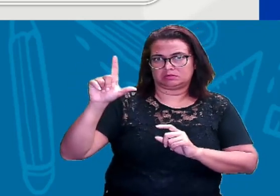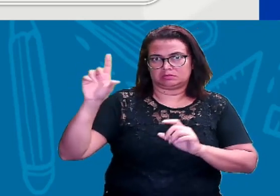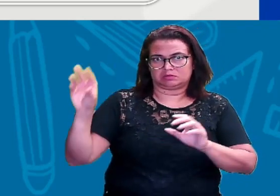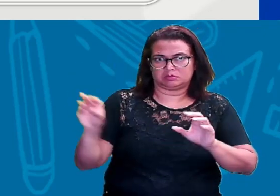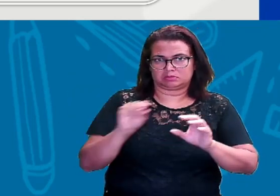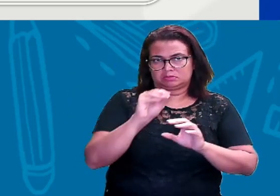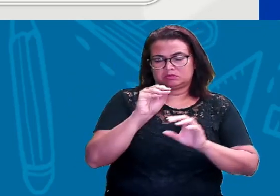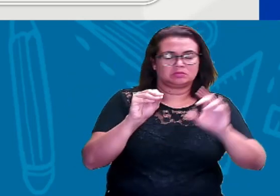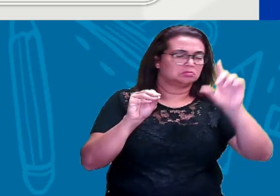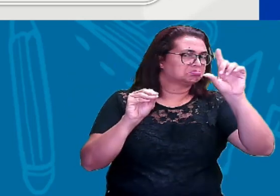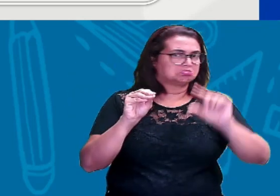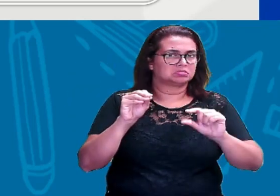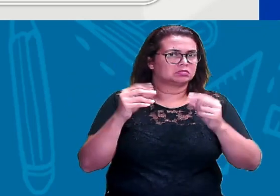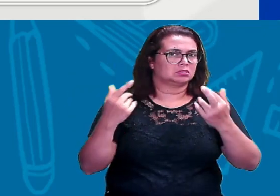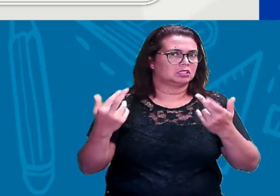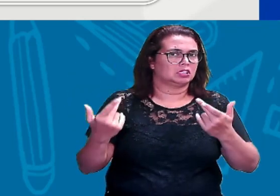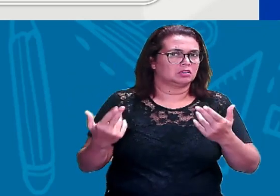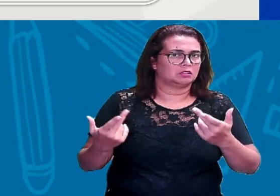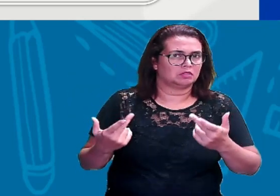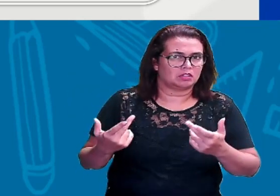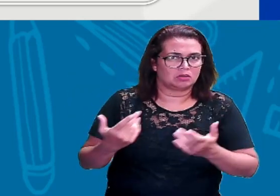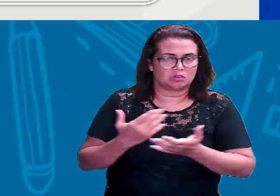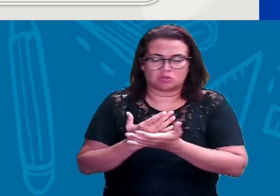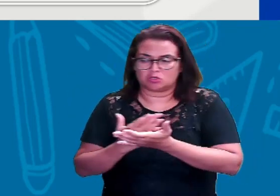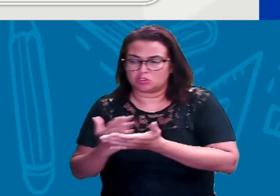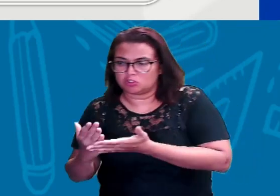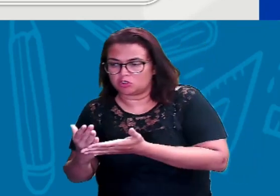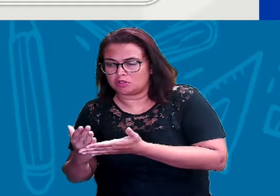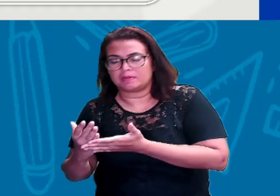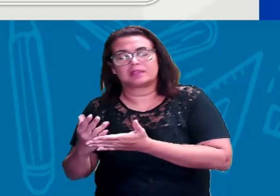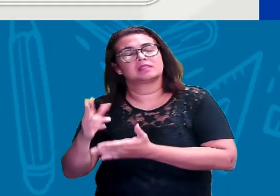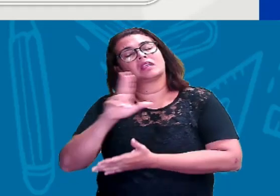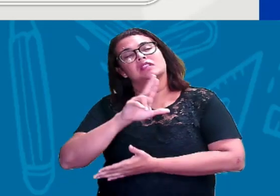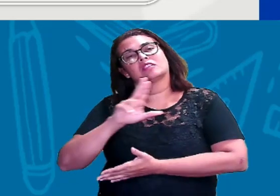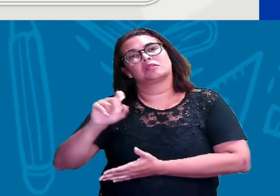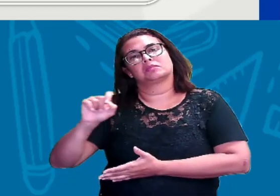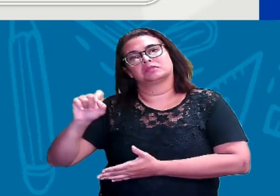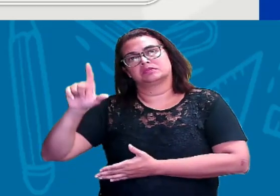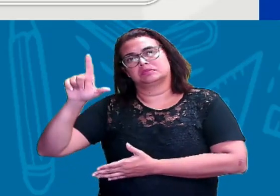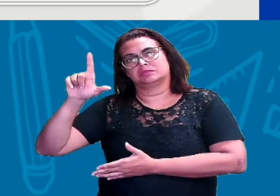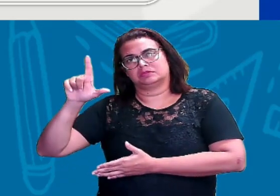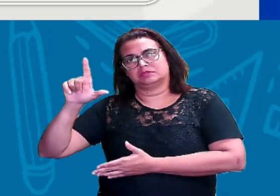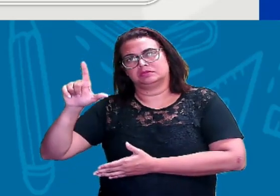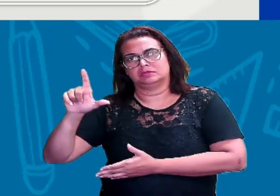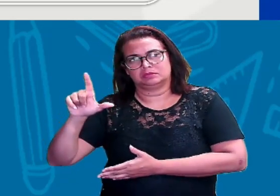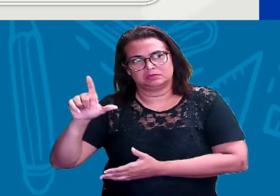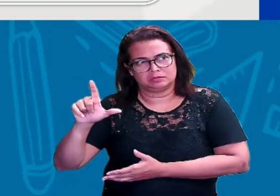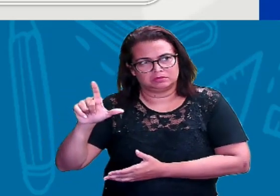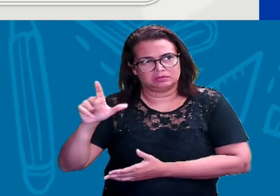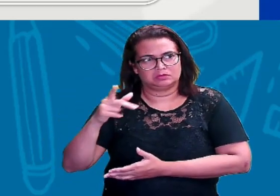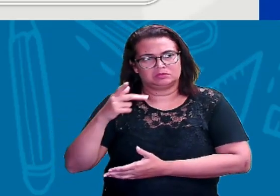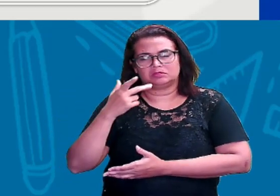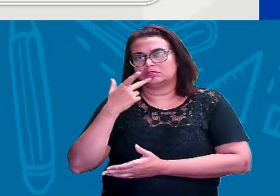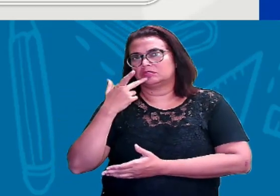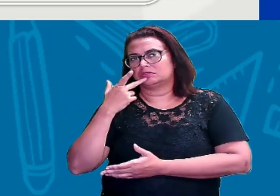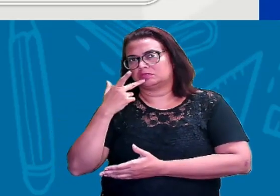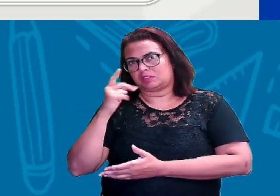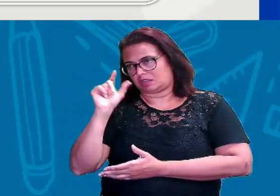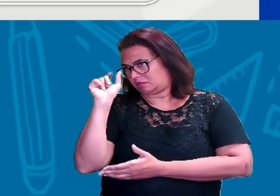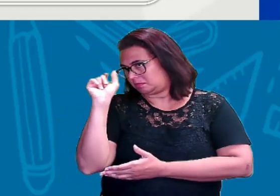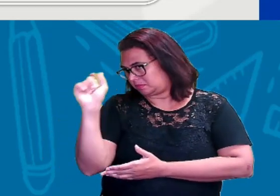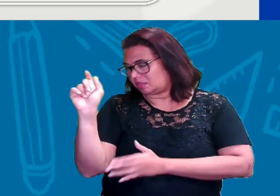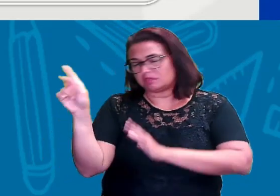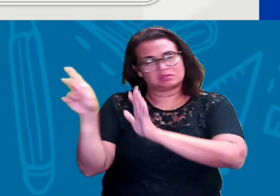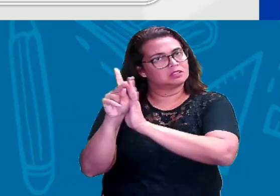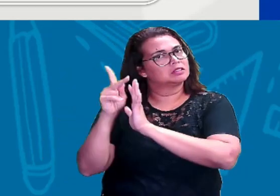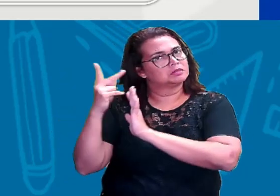inicial de palavra, nomes próprios, por exemplo, você não precisa utilizar aí o outro termo, não. Usa apenas que é